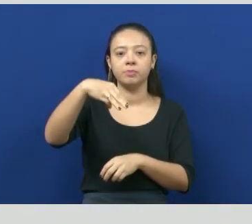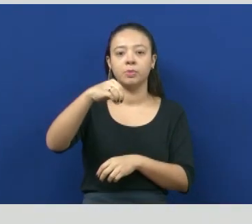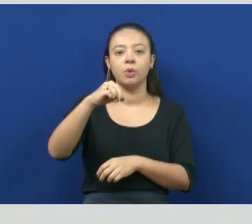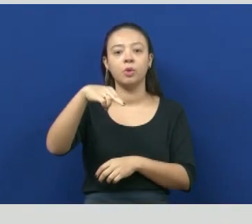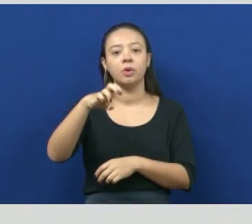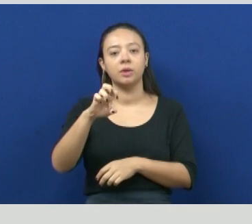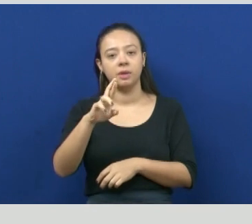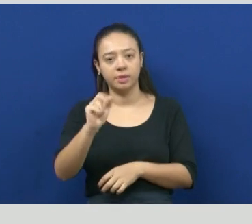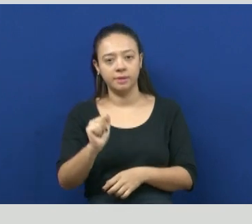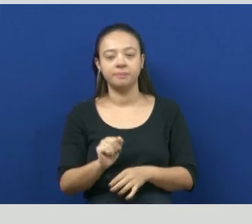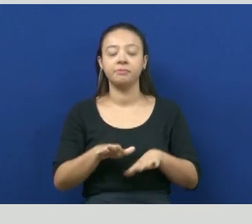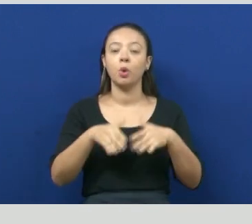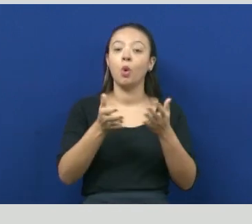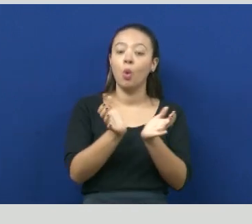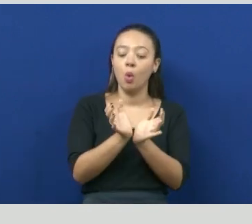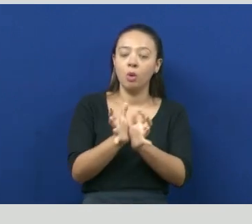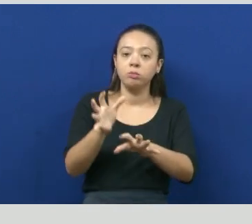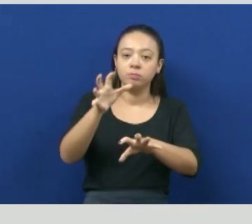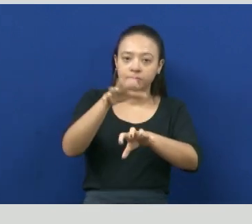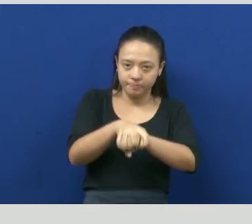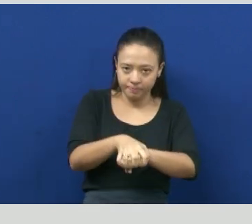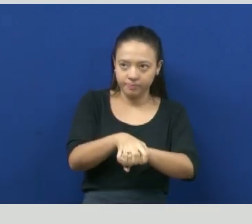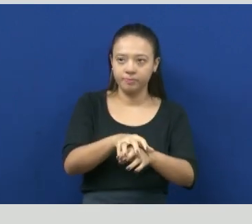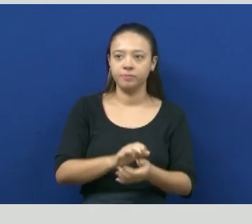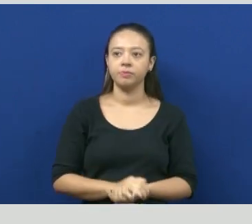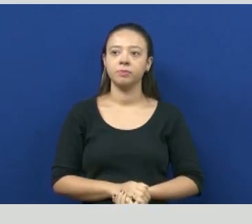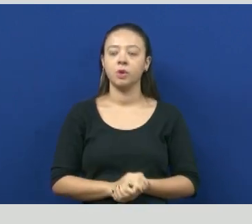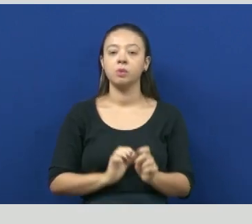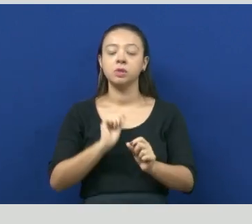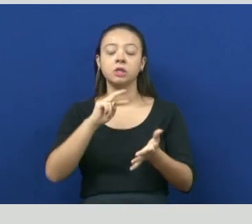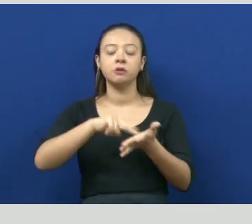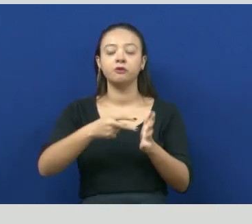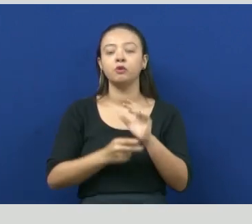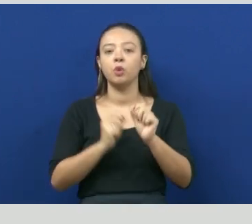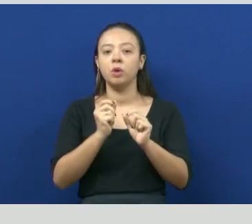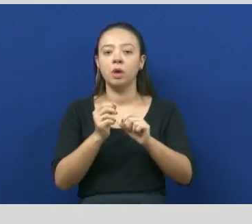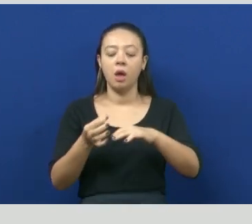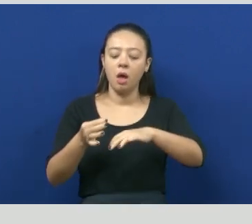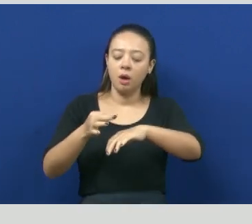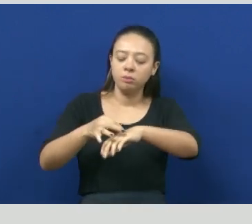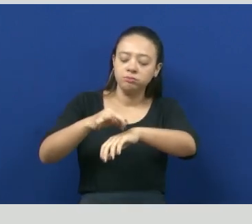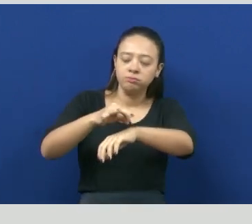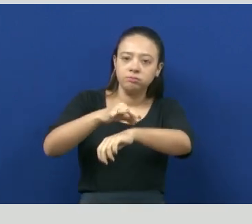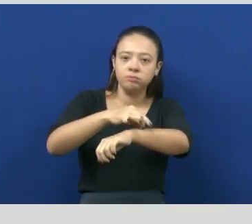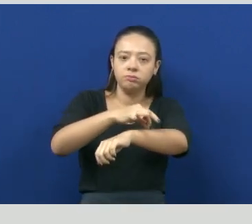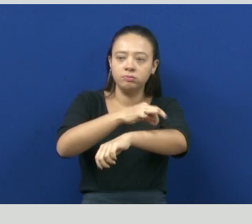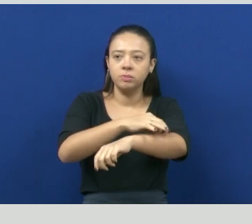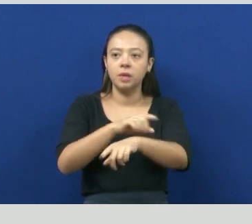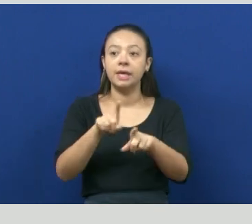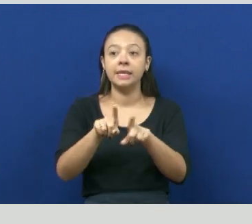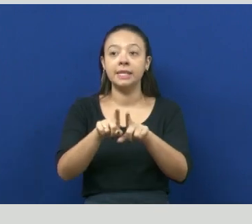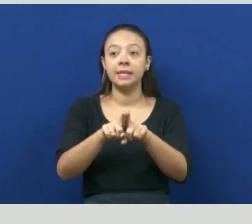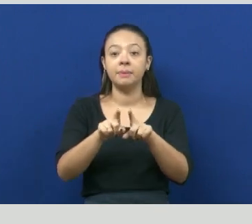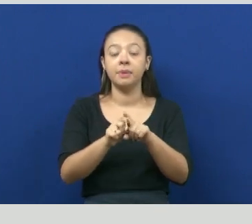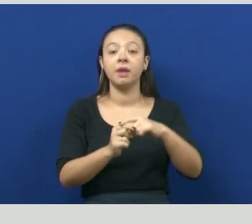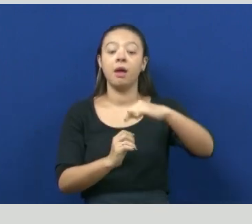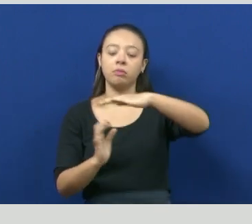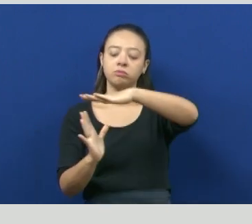Reino monera compreende as bactérias e as algas cianofícias ou